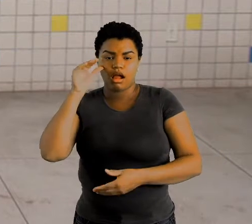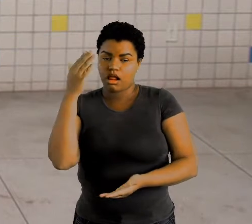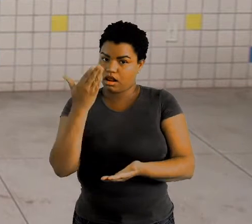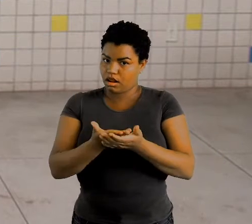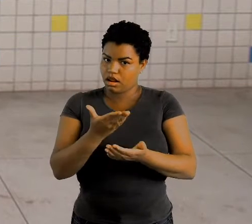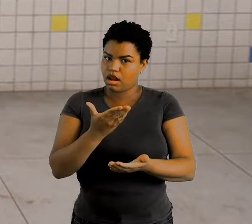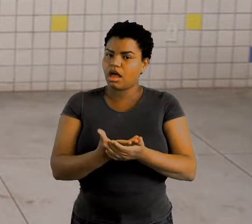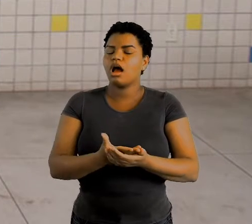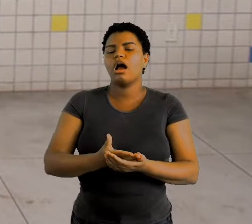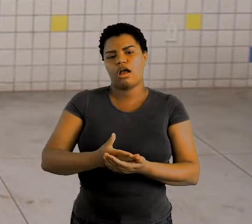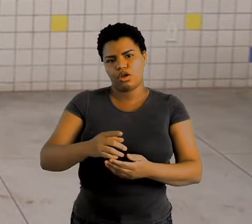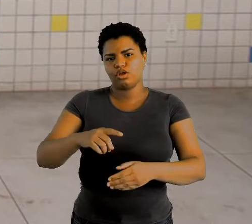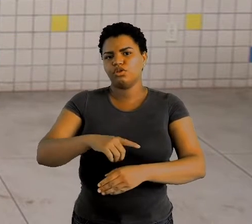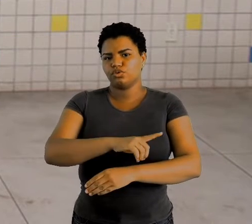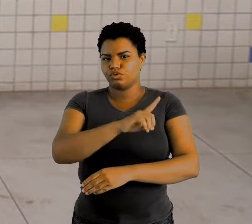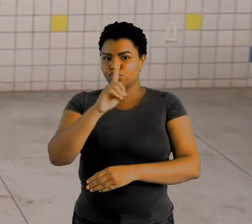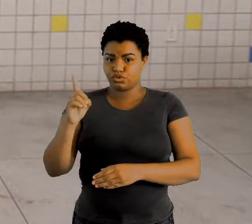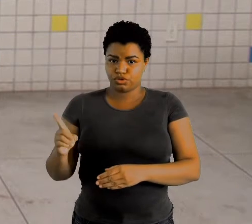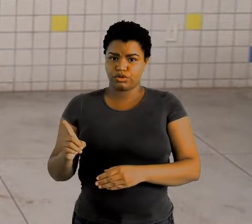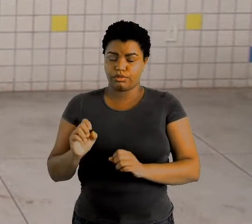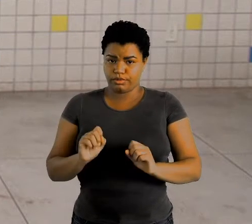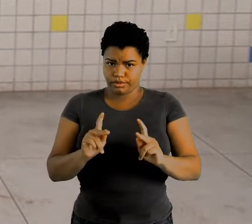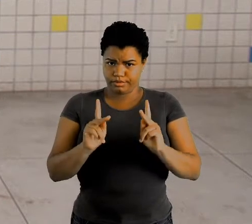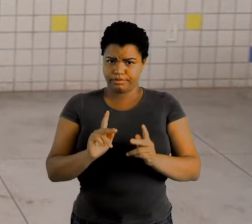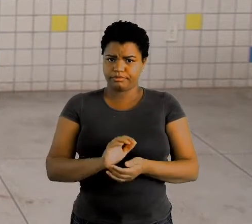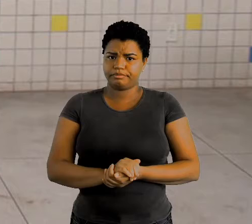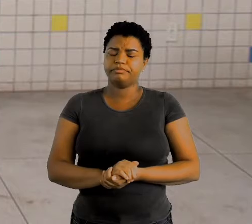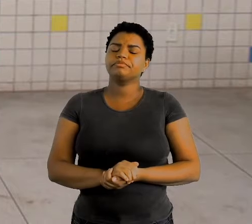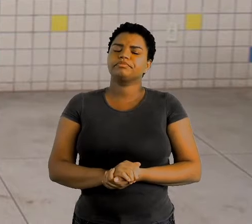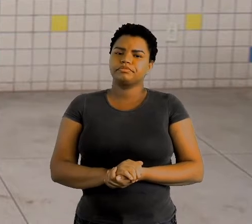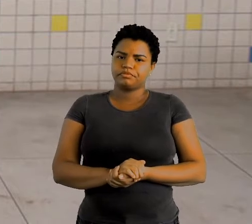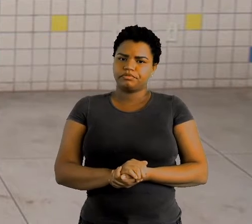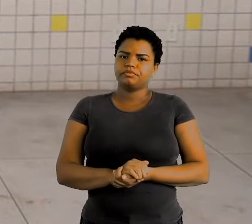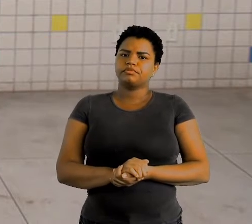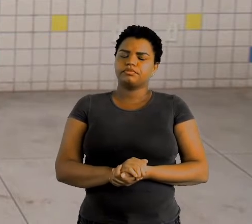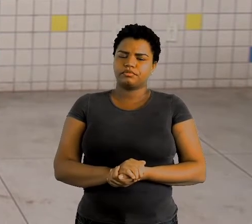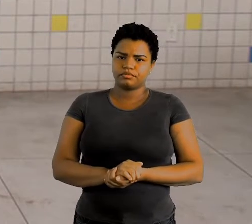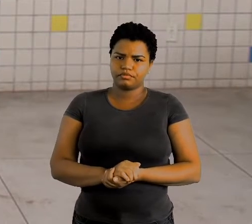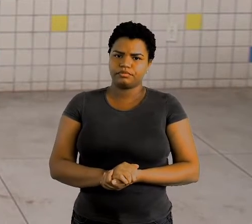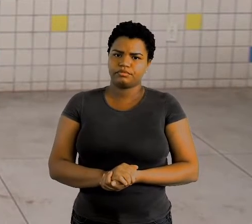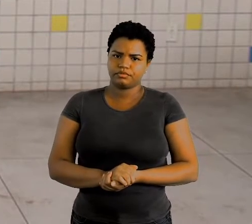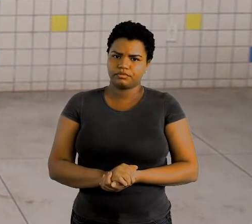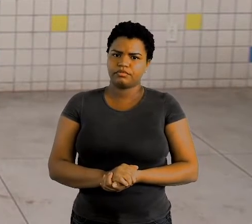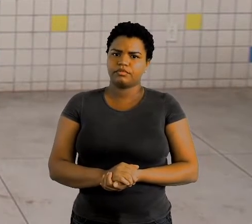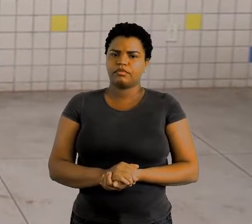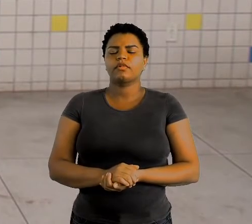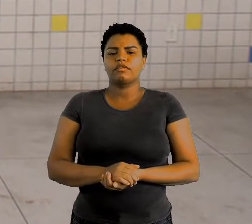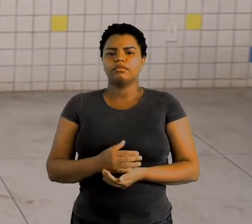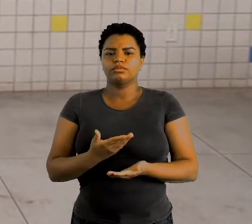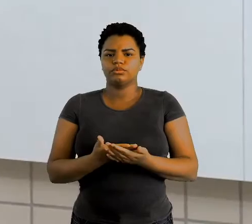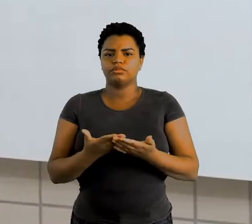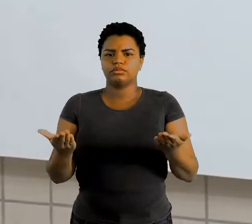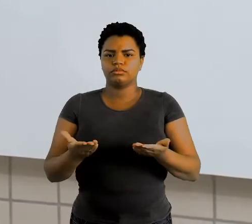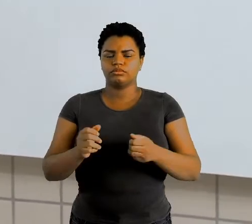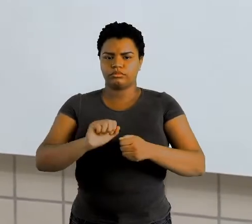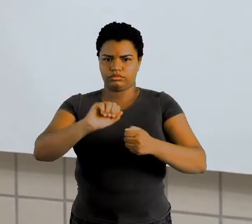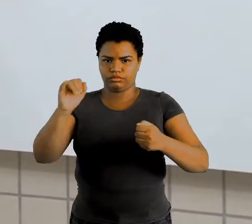aula do dia, ok? Então, vamos lá. Vamos trabalhar agora com adjetivos.